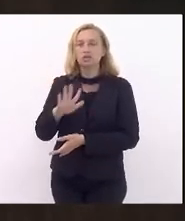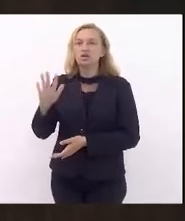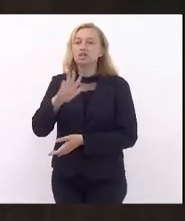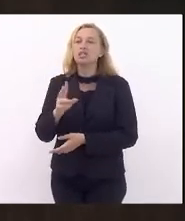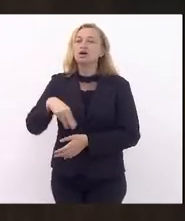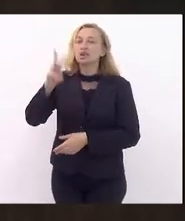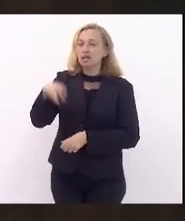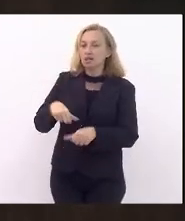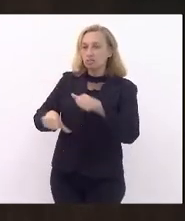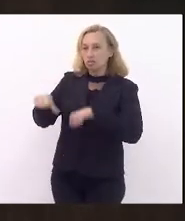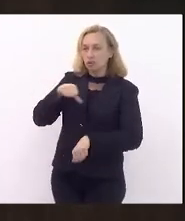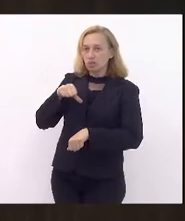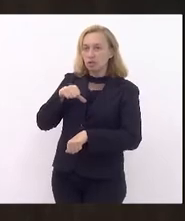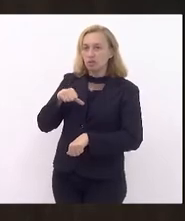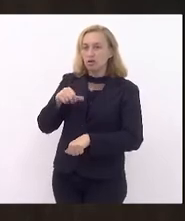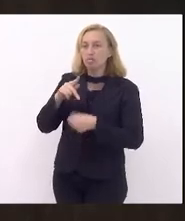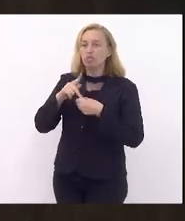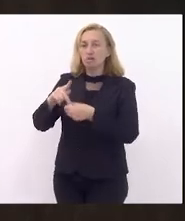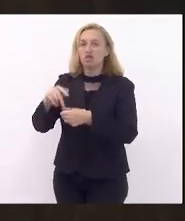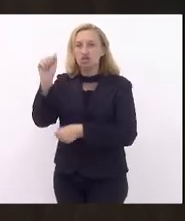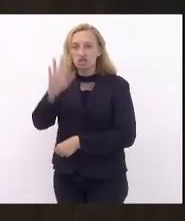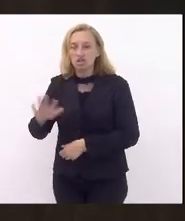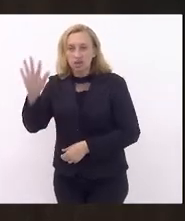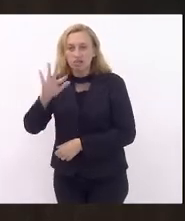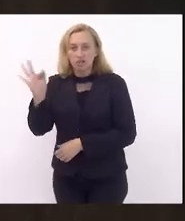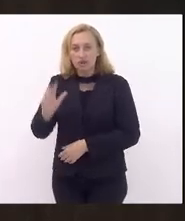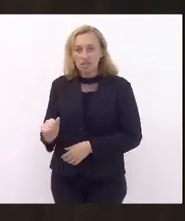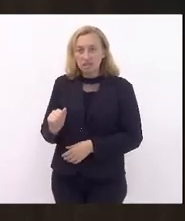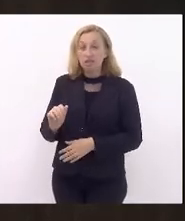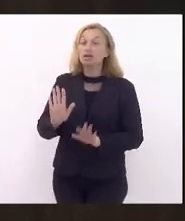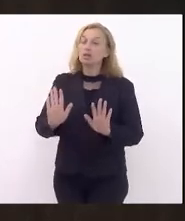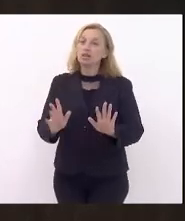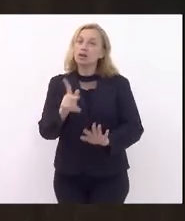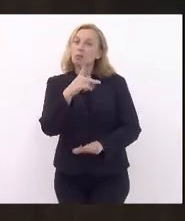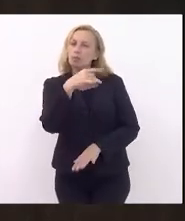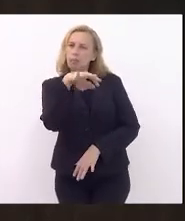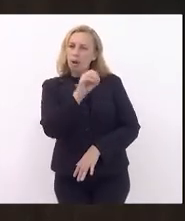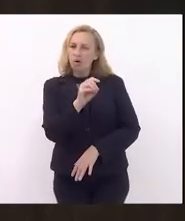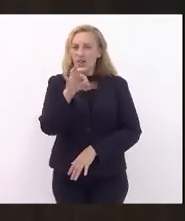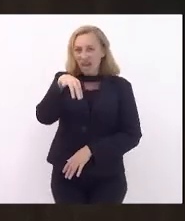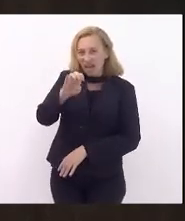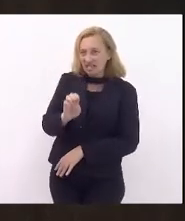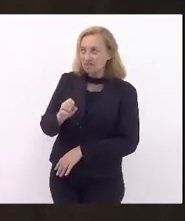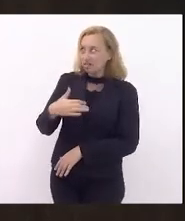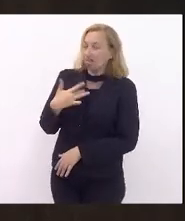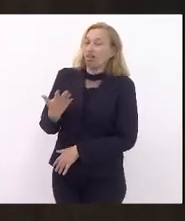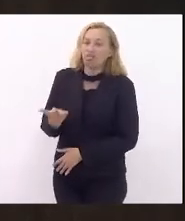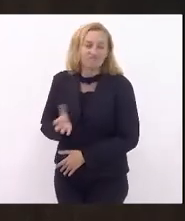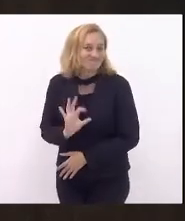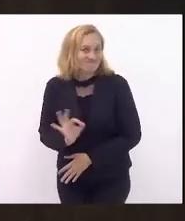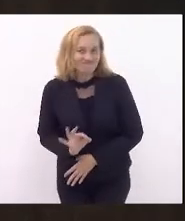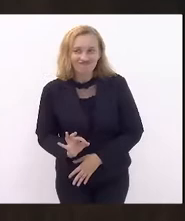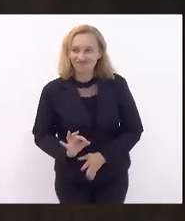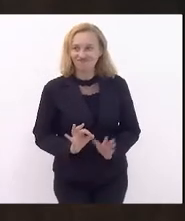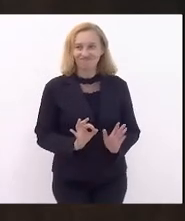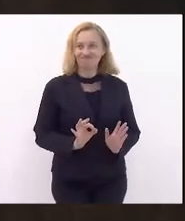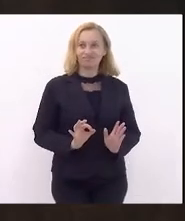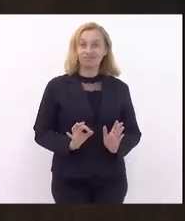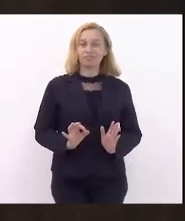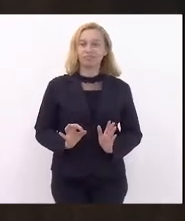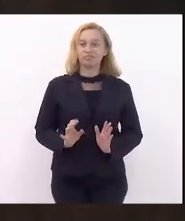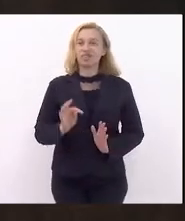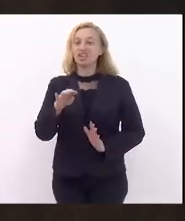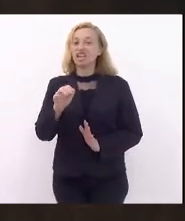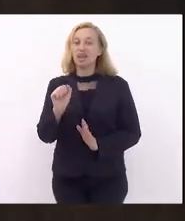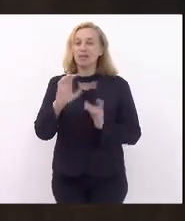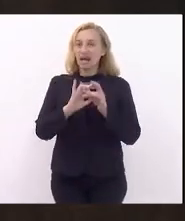a Procuradoria Geral da Fazenda Nacional. E quanto ao Paulo Guedes, André, nenhuma surpresa, nós não estamos sob uma agenda liberal,